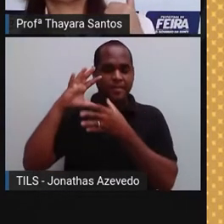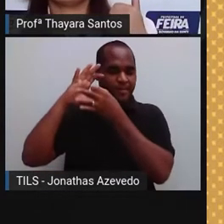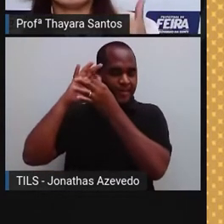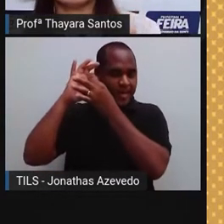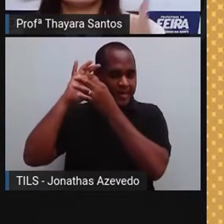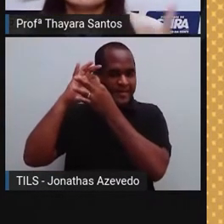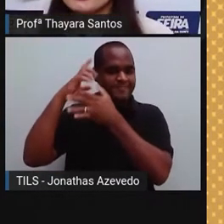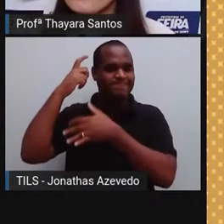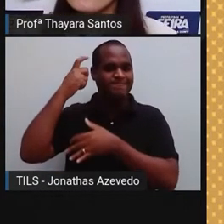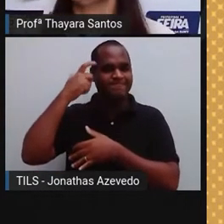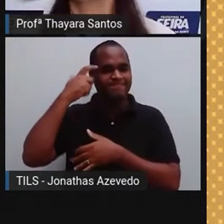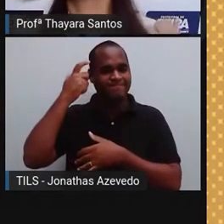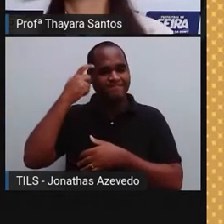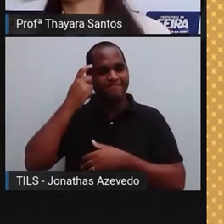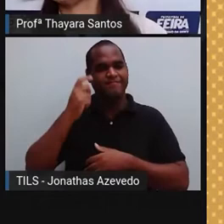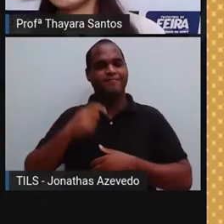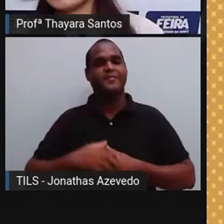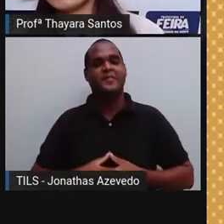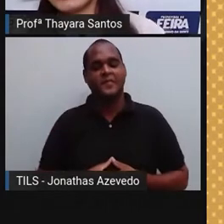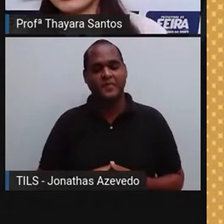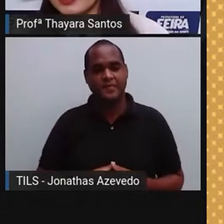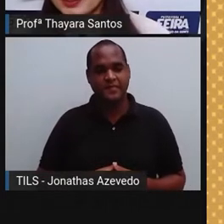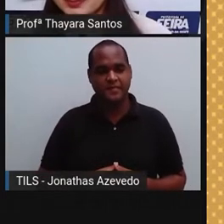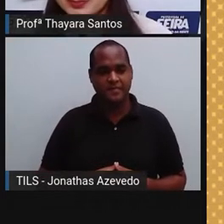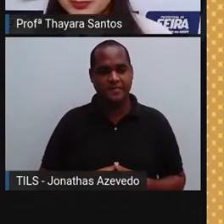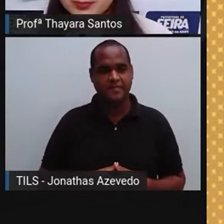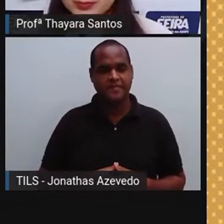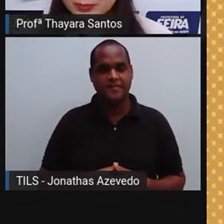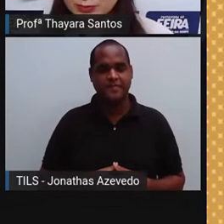auditivo para o cérebro.